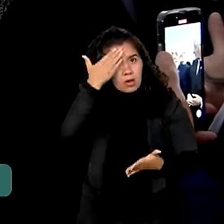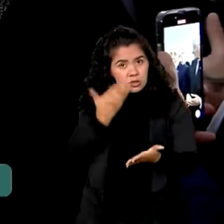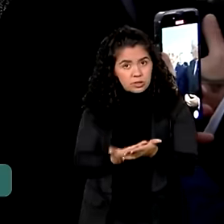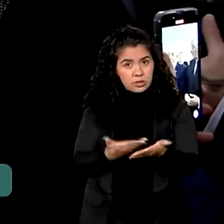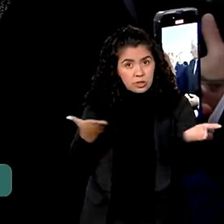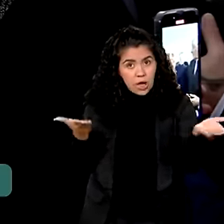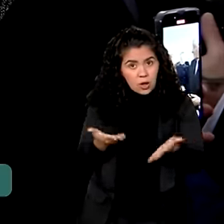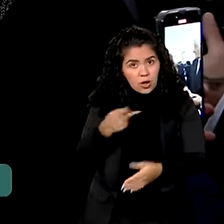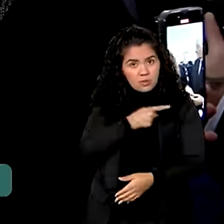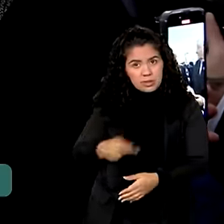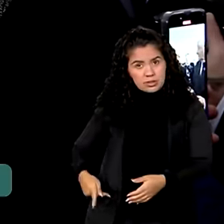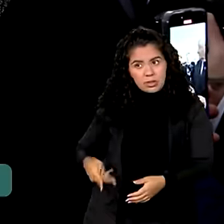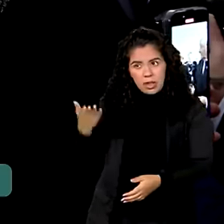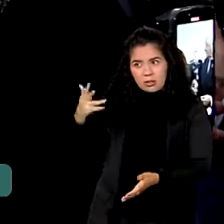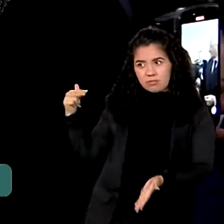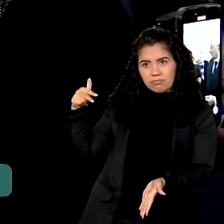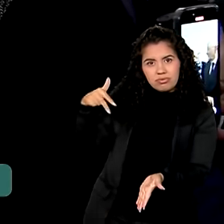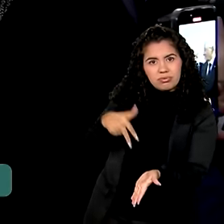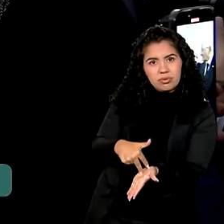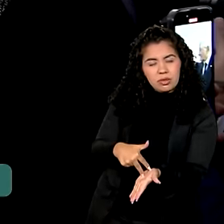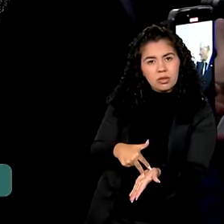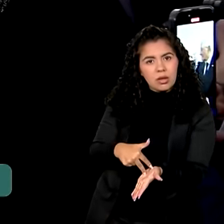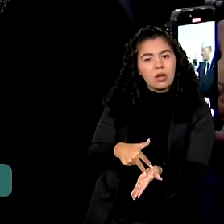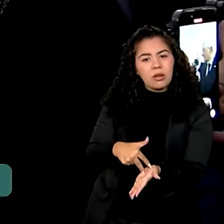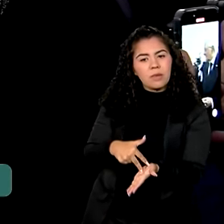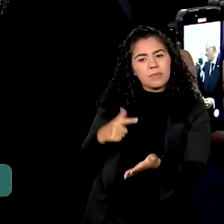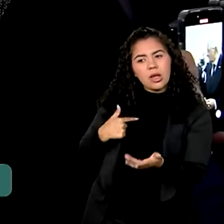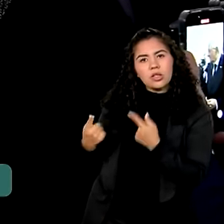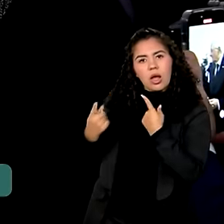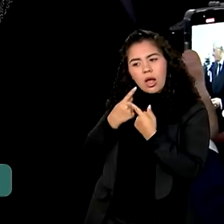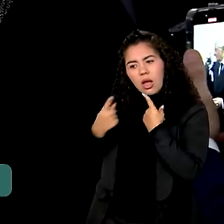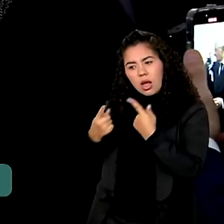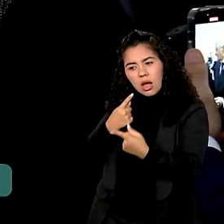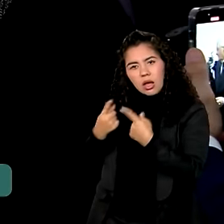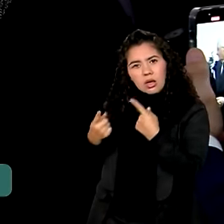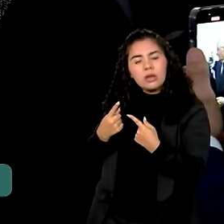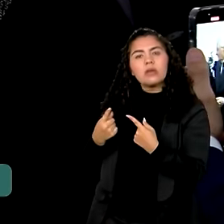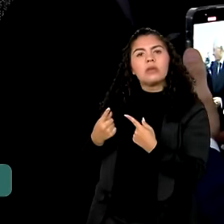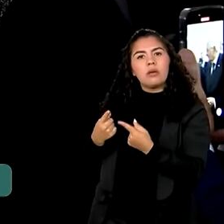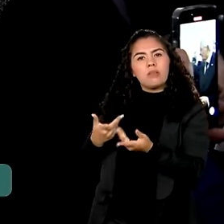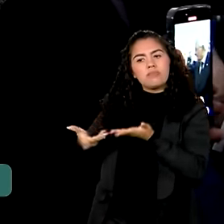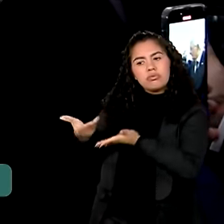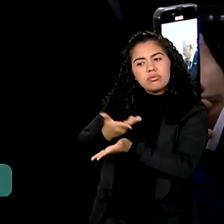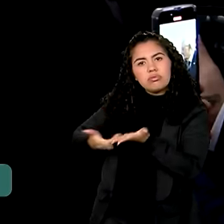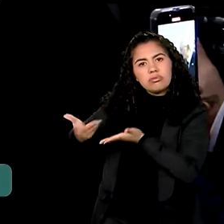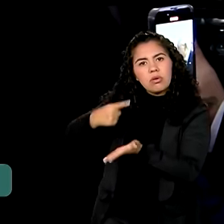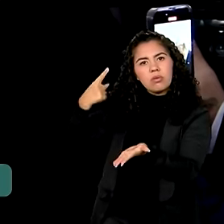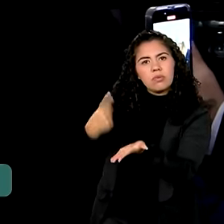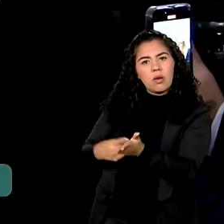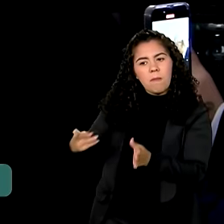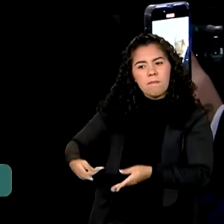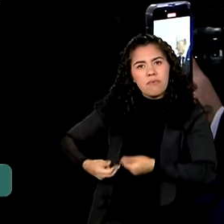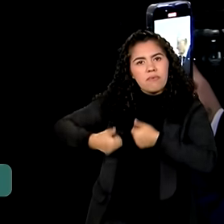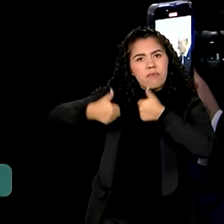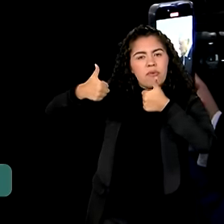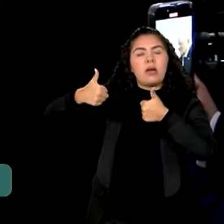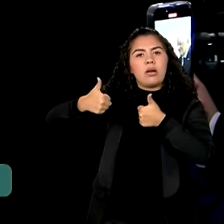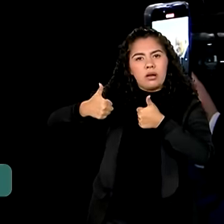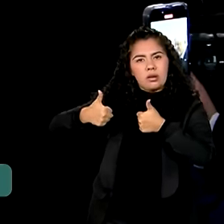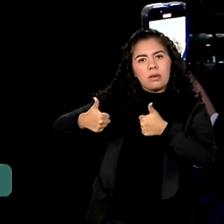presidente Matarela tenha possibilidade a gente estabelecer o fortalecimento da parceria